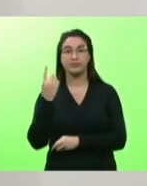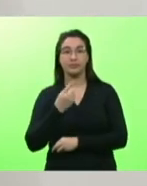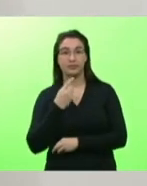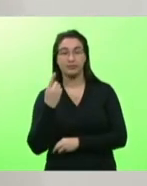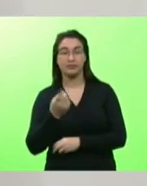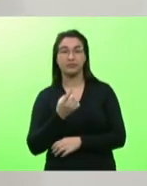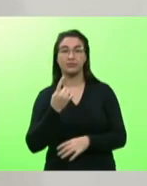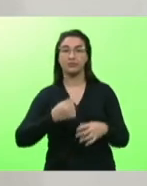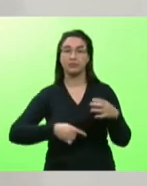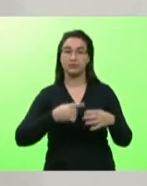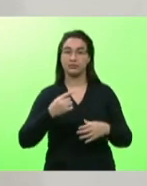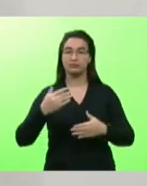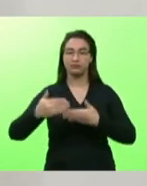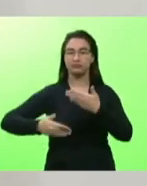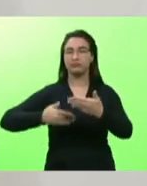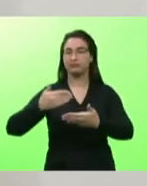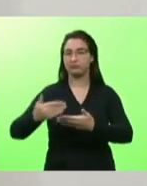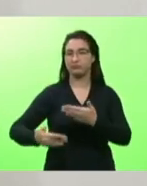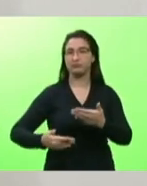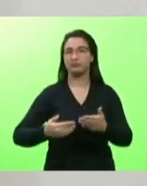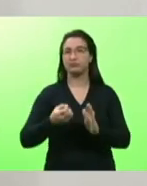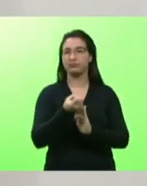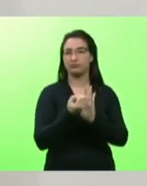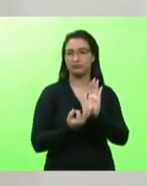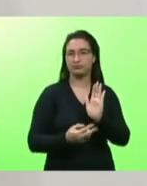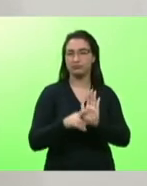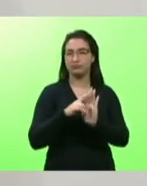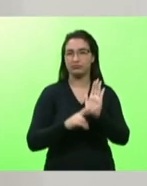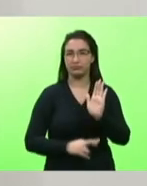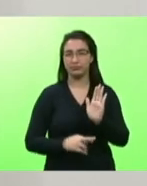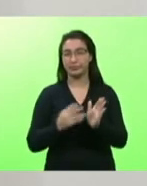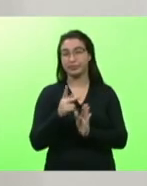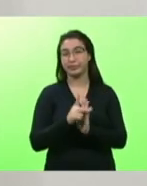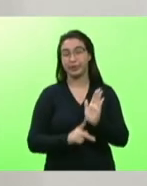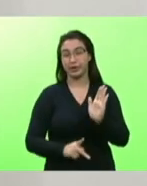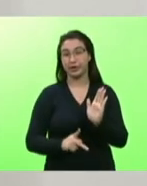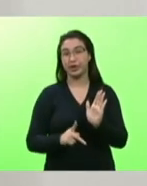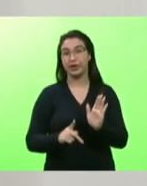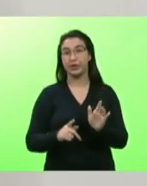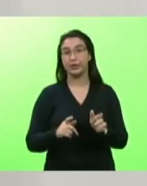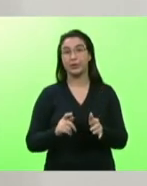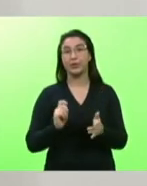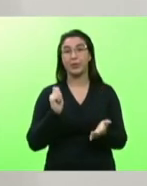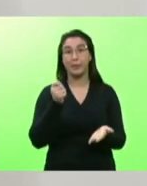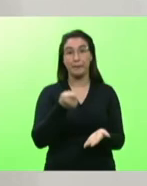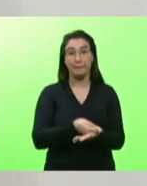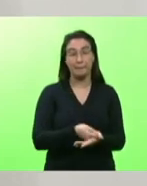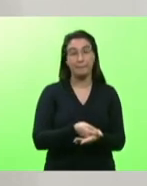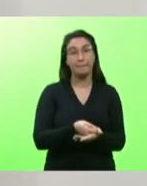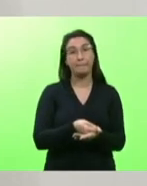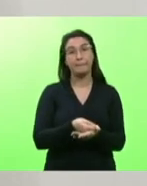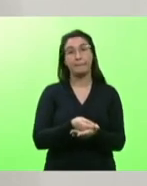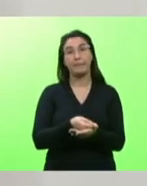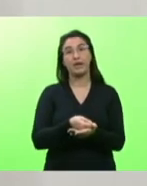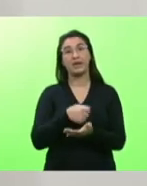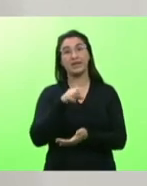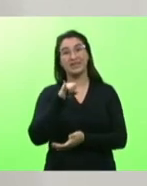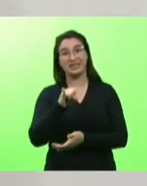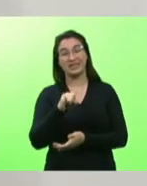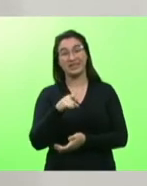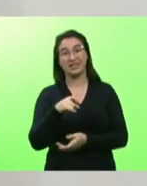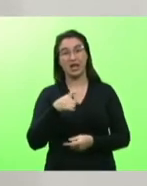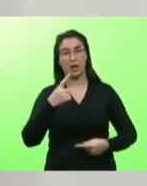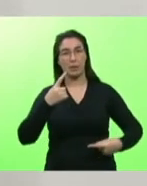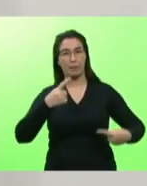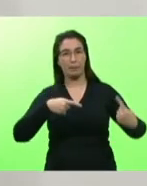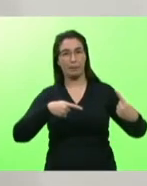que tramitaram aos relatores projeto que vai ter multa para quem pratica a rinha de galo se você